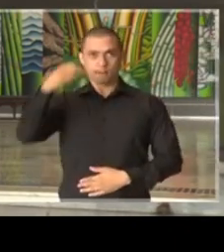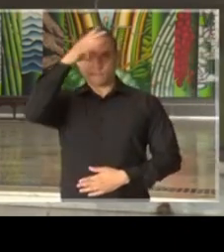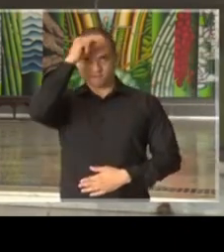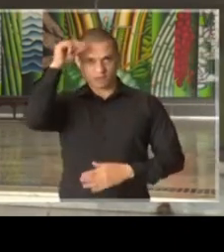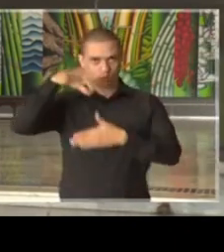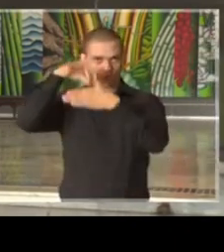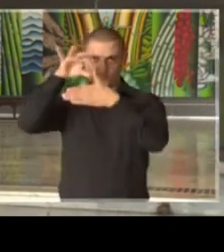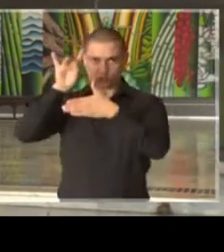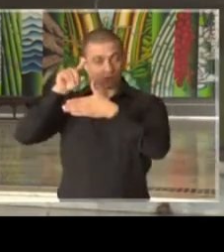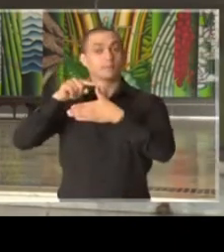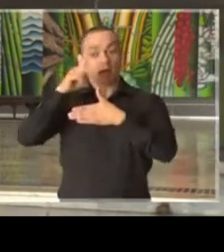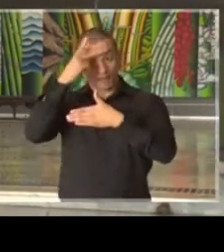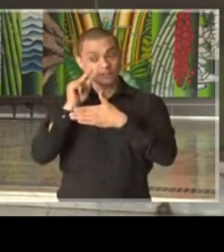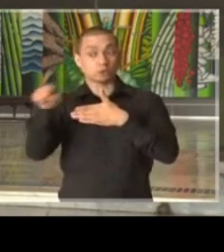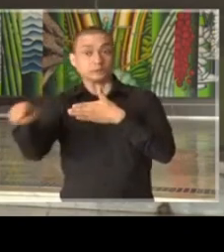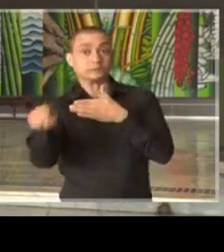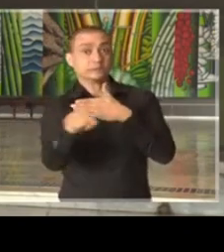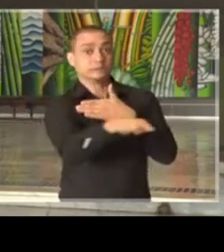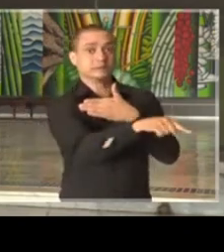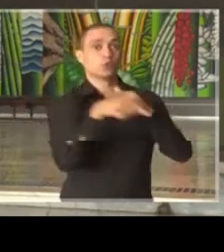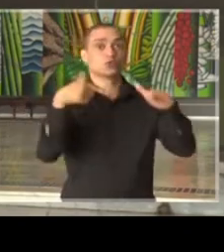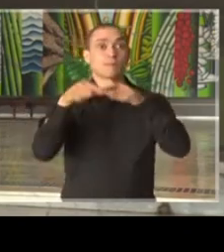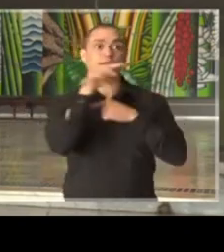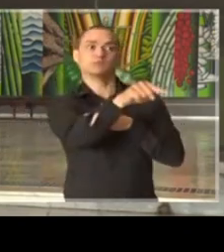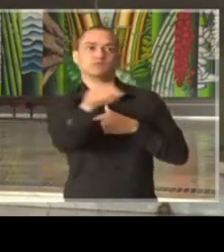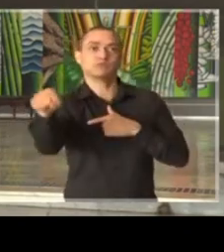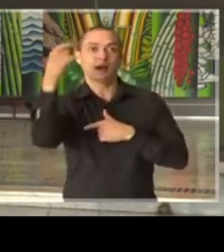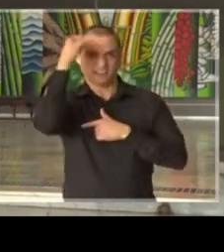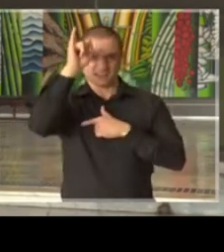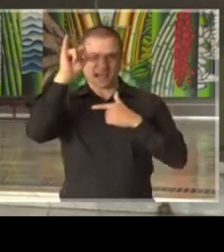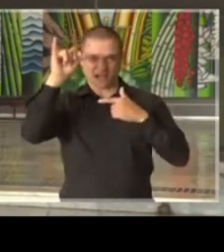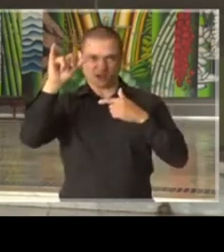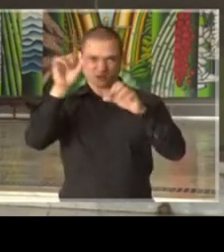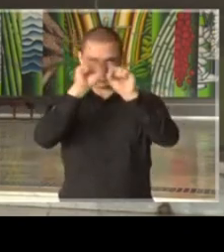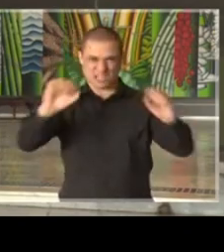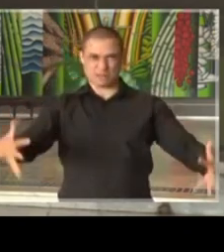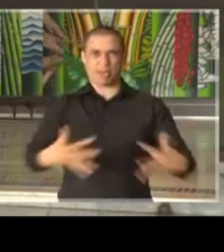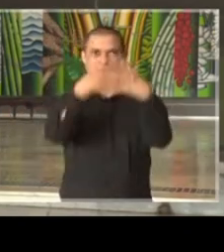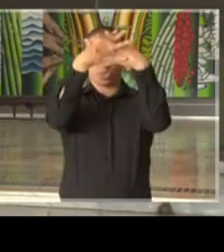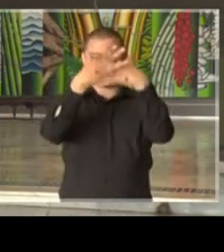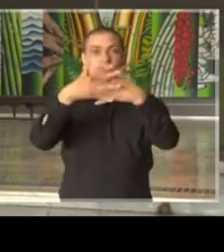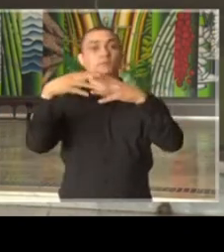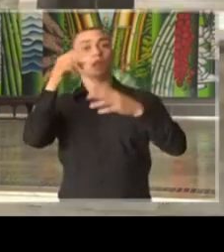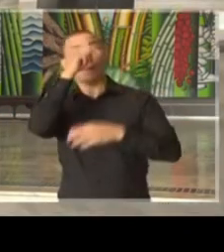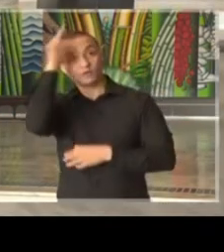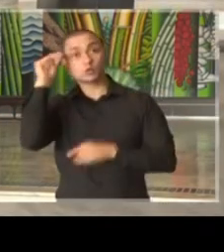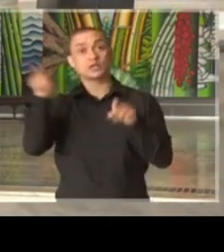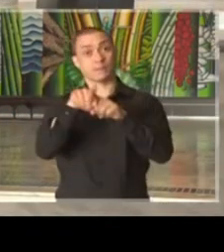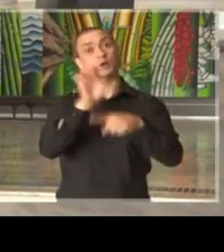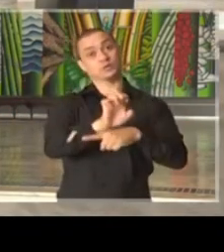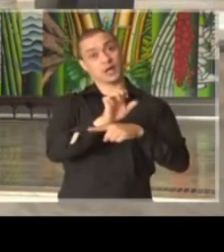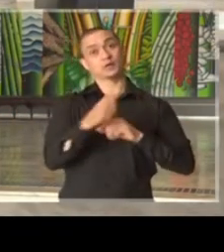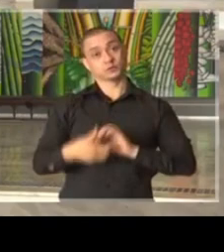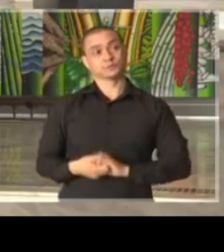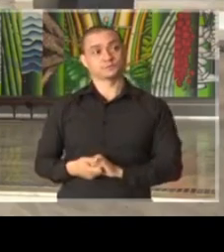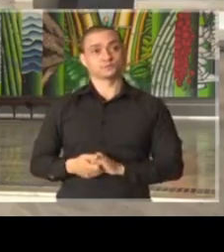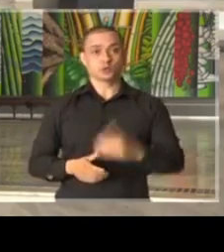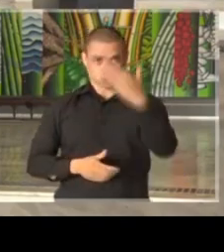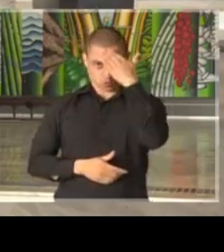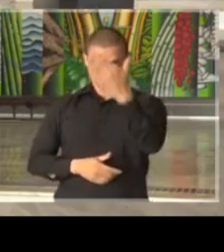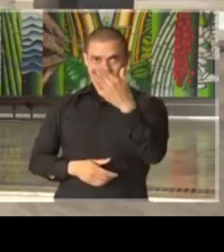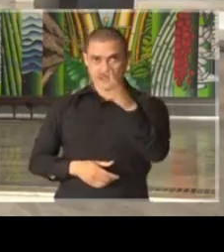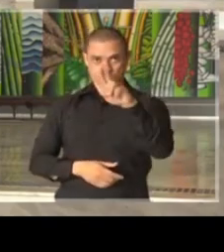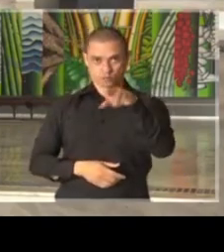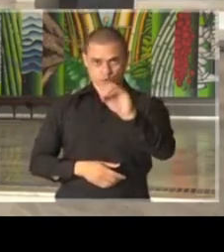cada um lá na ponta que vai ajudar a não colapsar o sistema no município e no Estado. Obrigado, Bruno Covas.